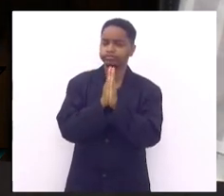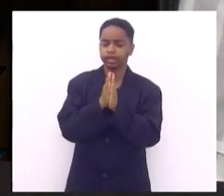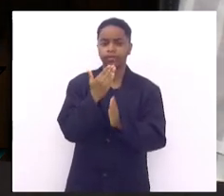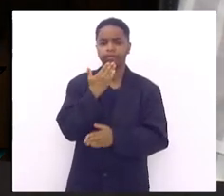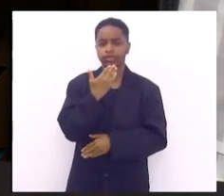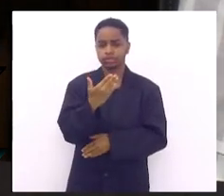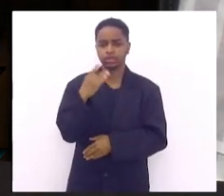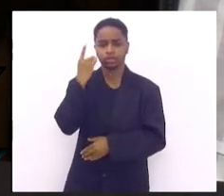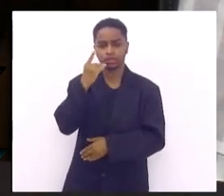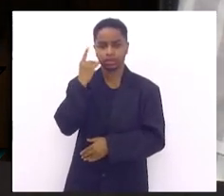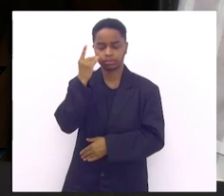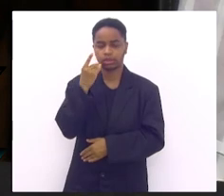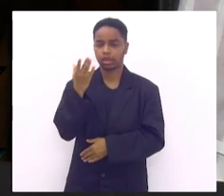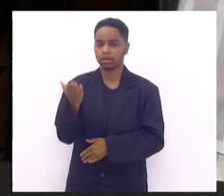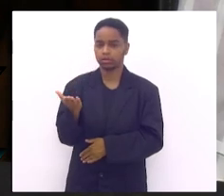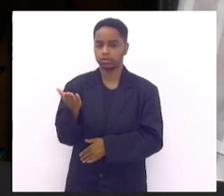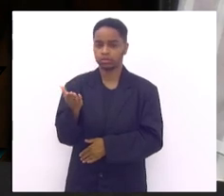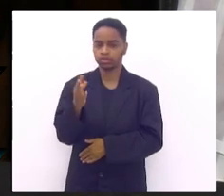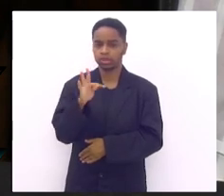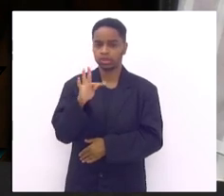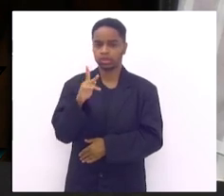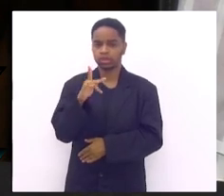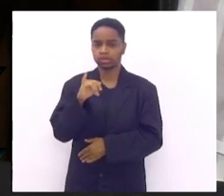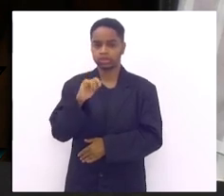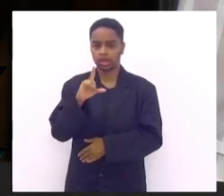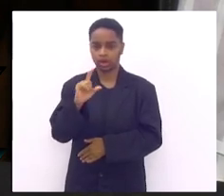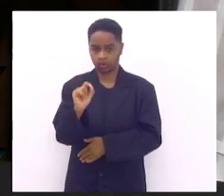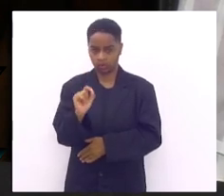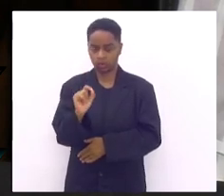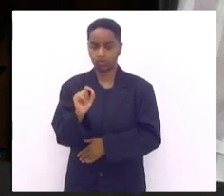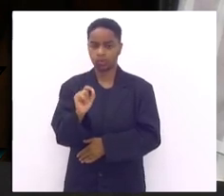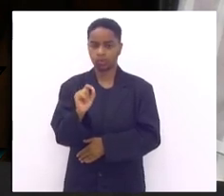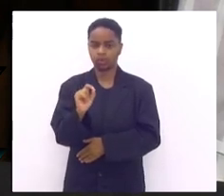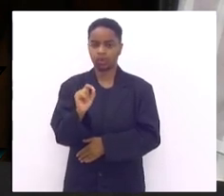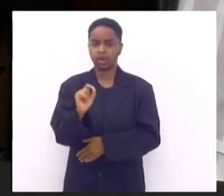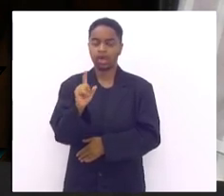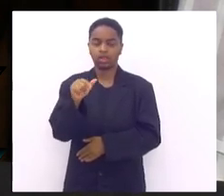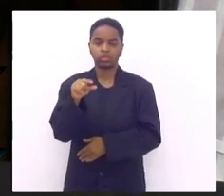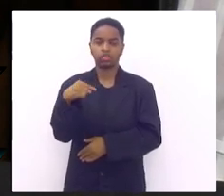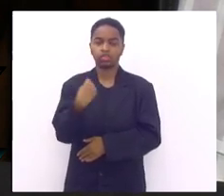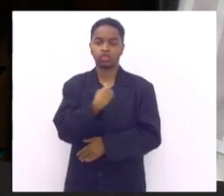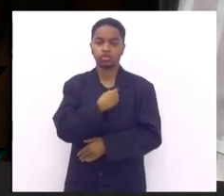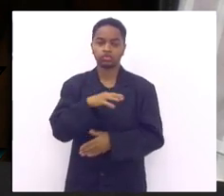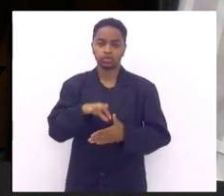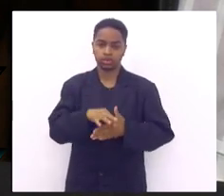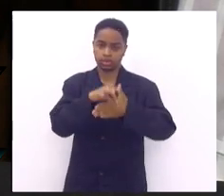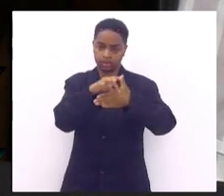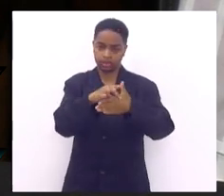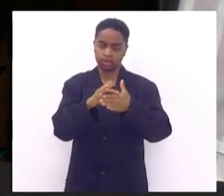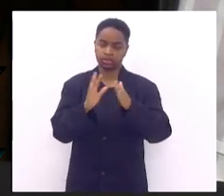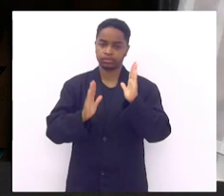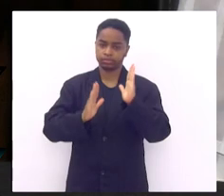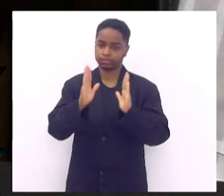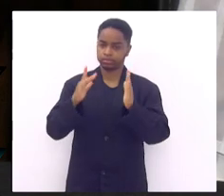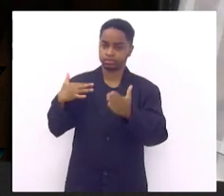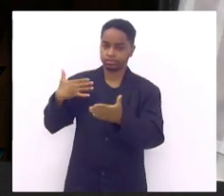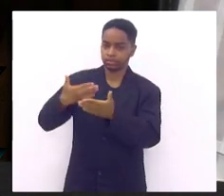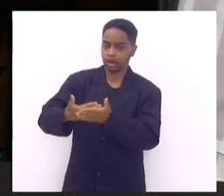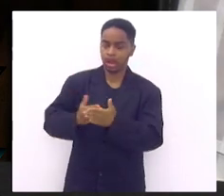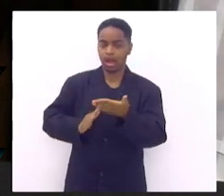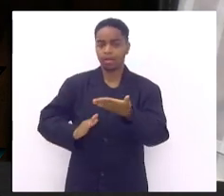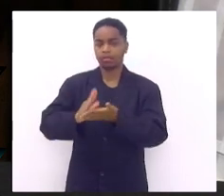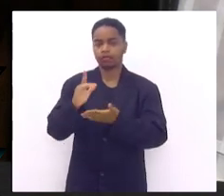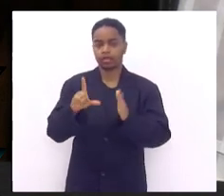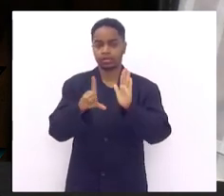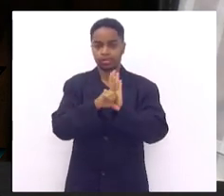deputado Tiago Gagliassi que fosse o nosso capitão nessa jornada de aprovação dessa